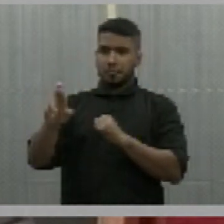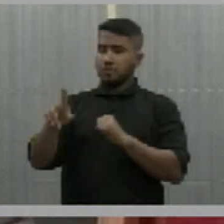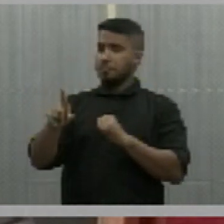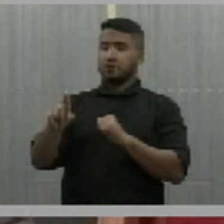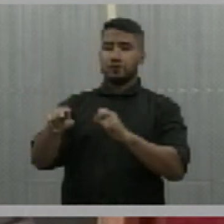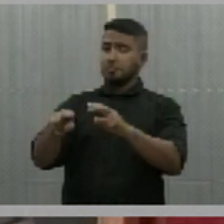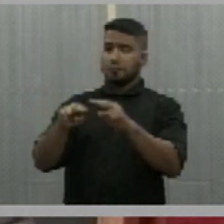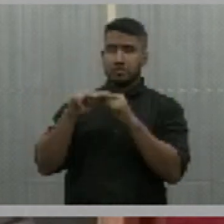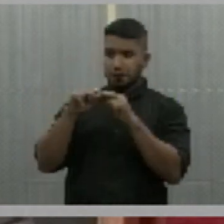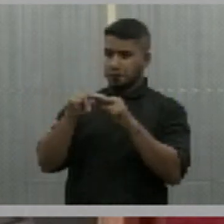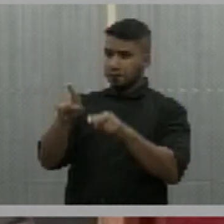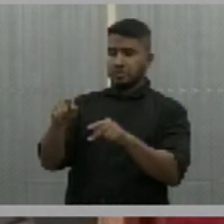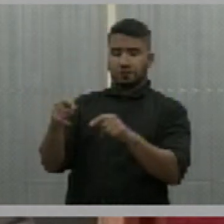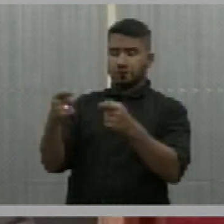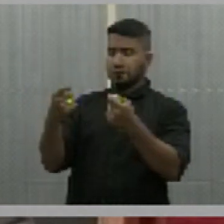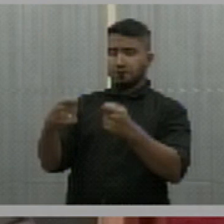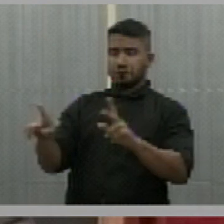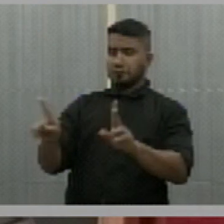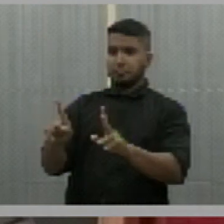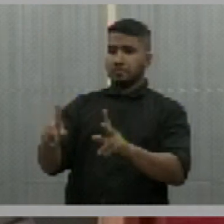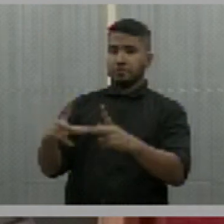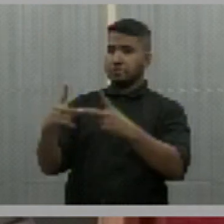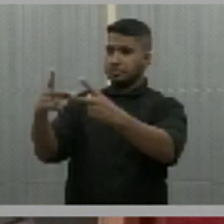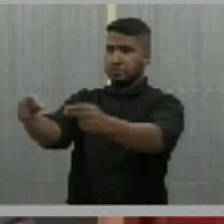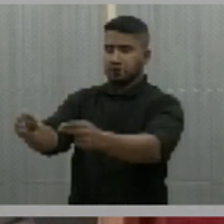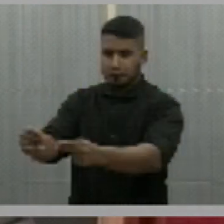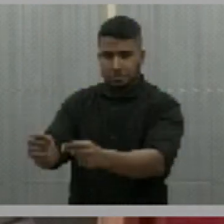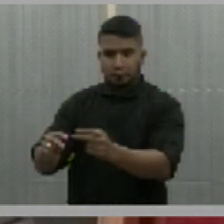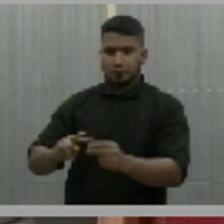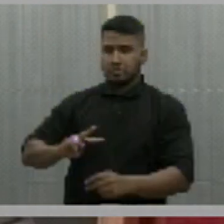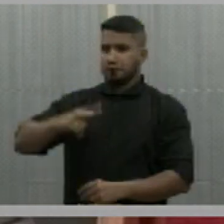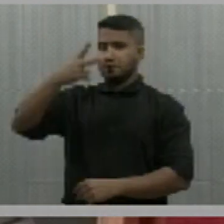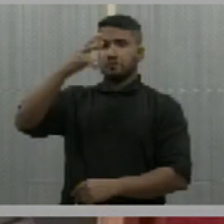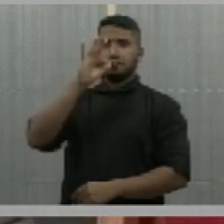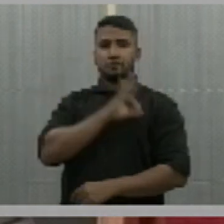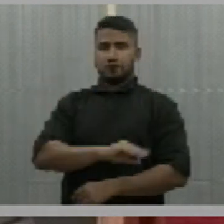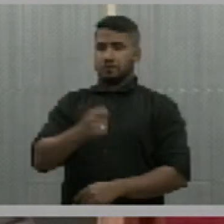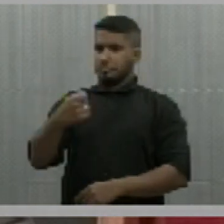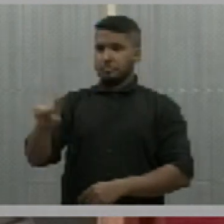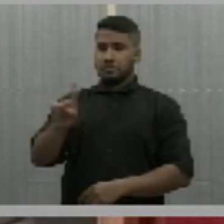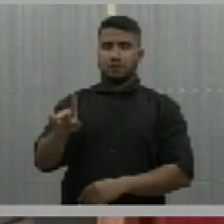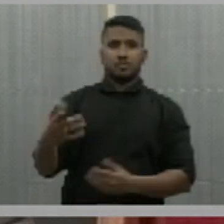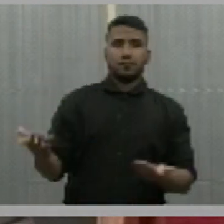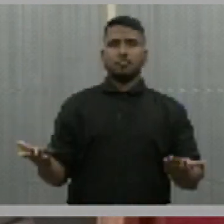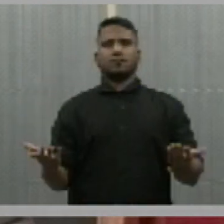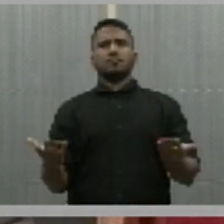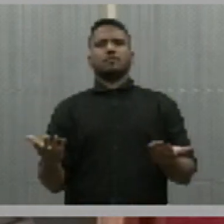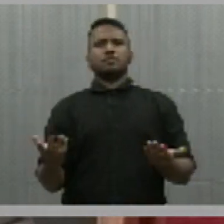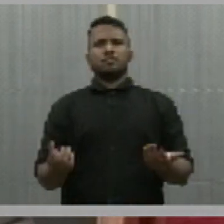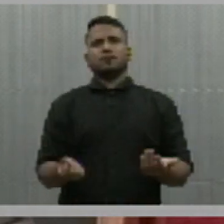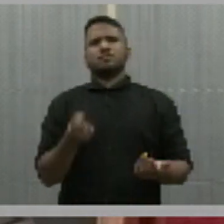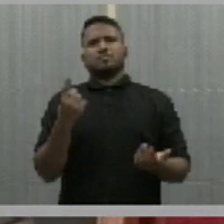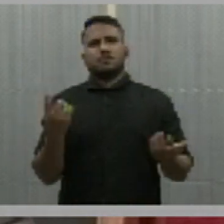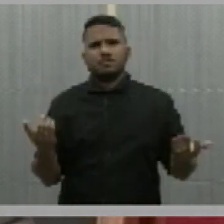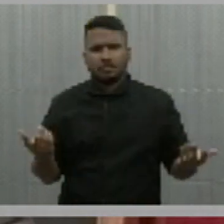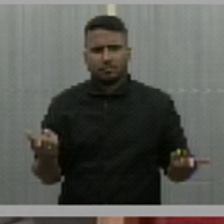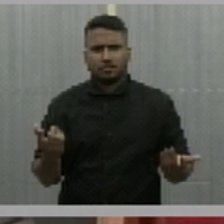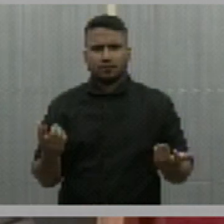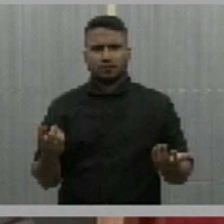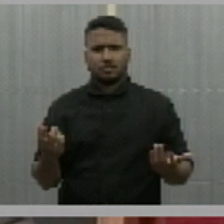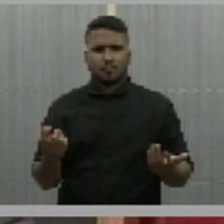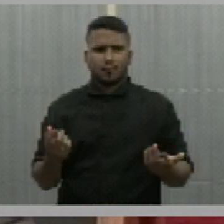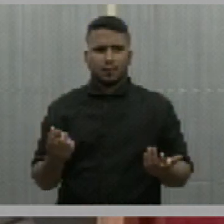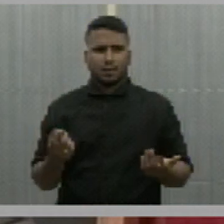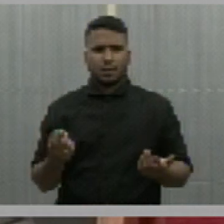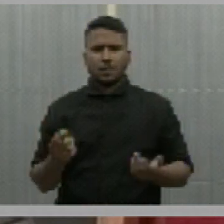por isso, você não vai receber nenhum aumento, ou seja, não faz sentido um reajuste salarial para o